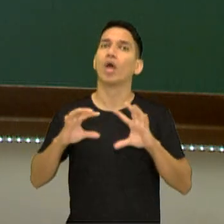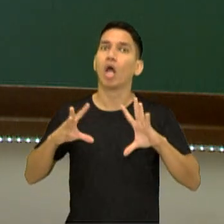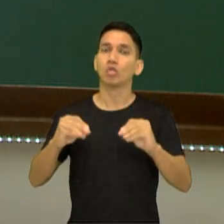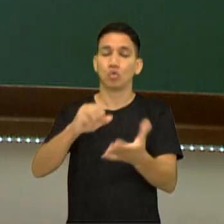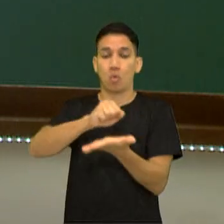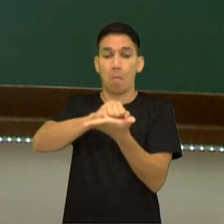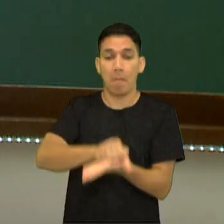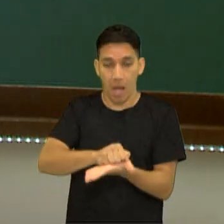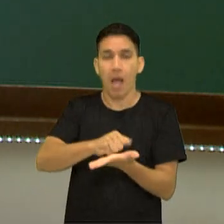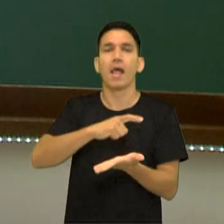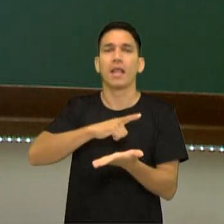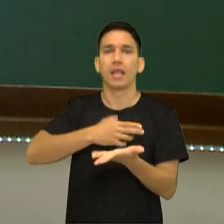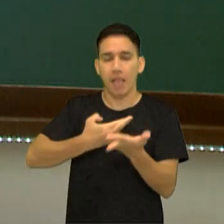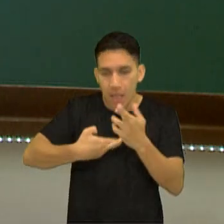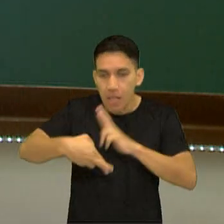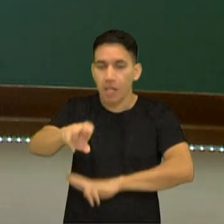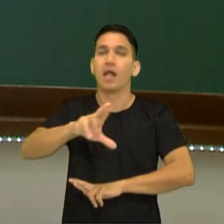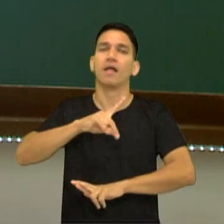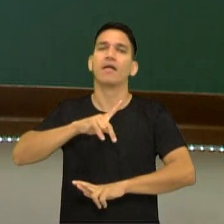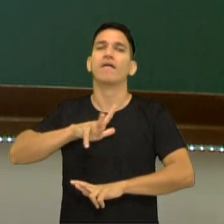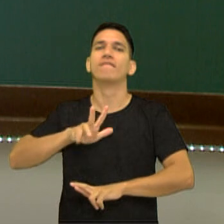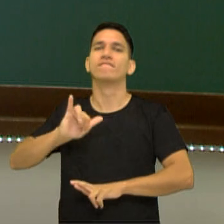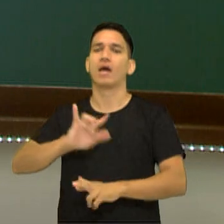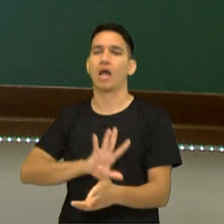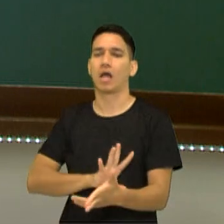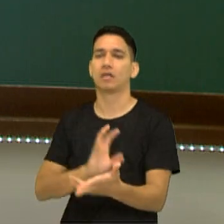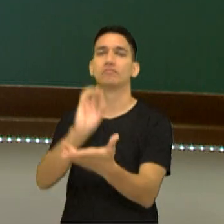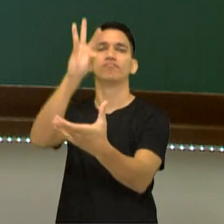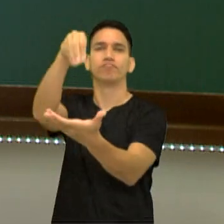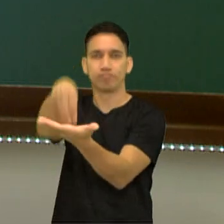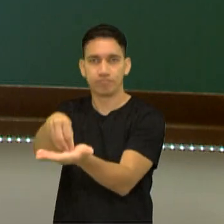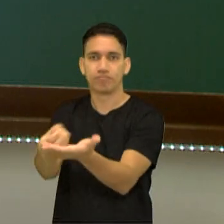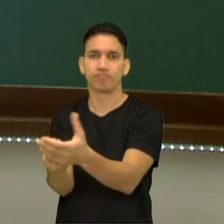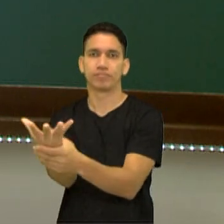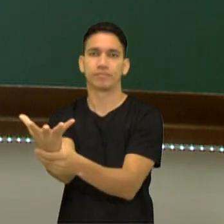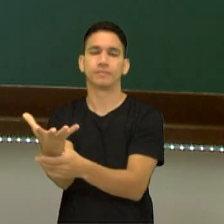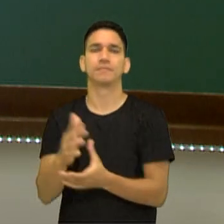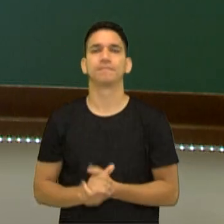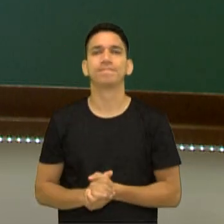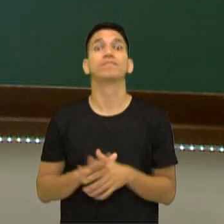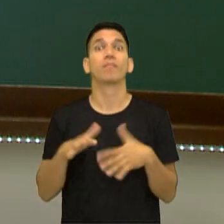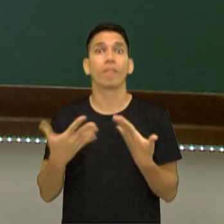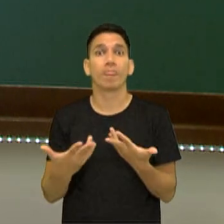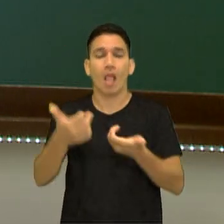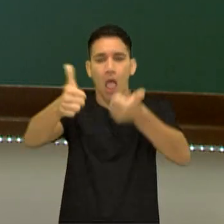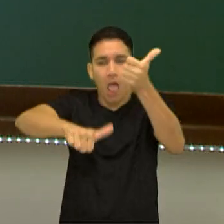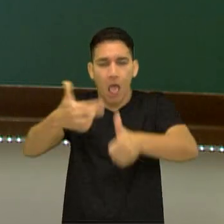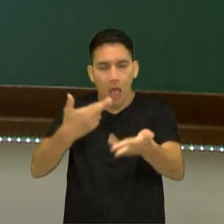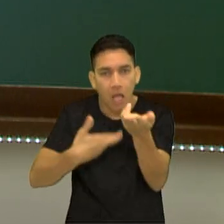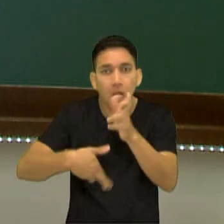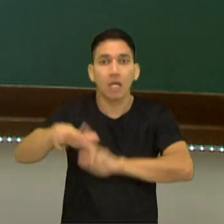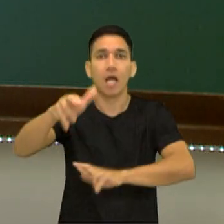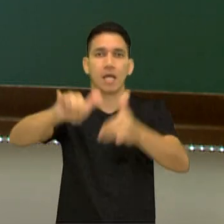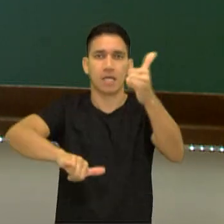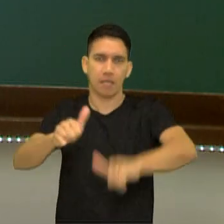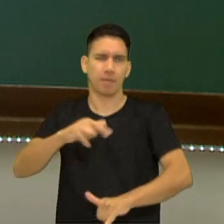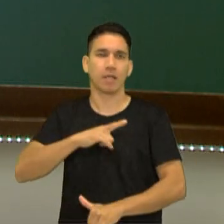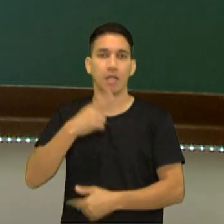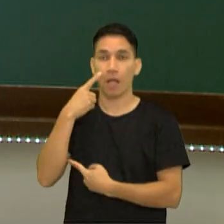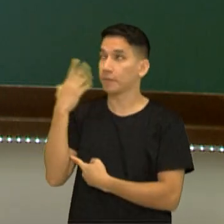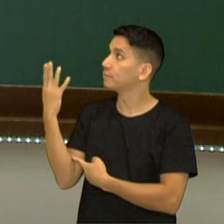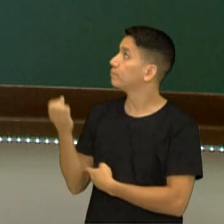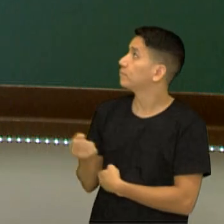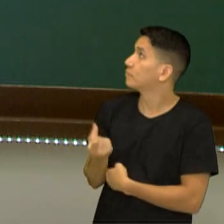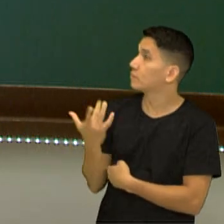reagentes tem que estar lá em massa nos meus produtos. Numa reação química, gente pode olhar essa quantidade aqui,